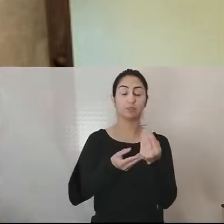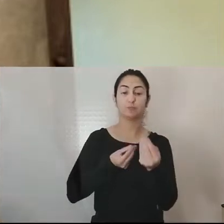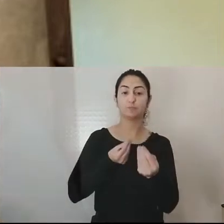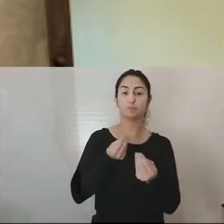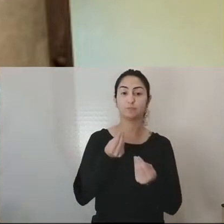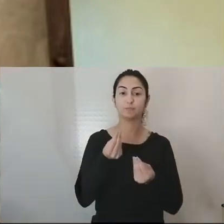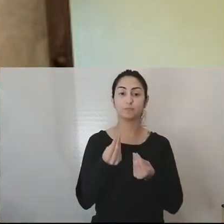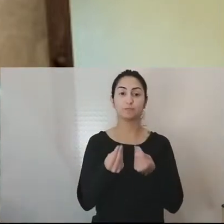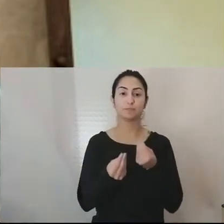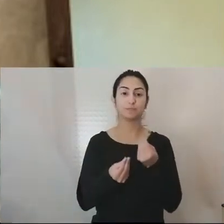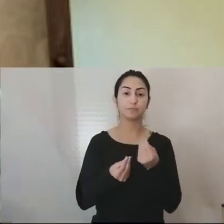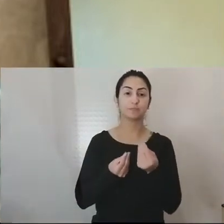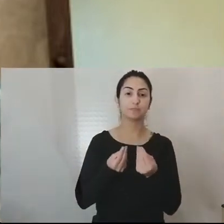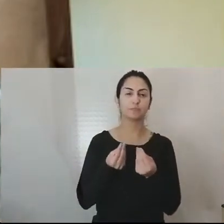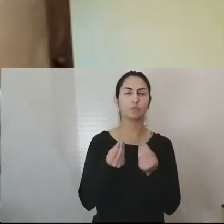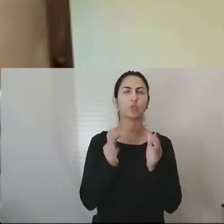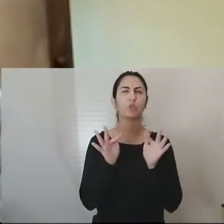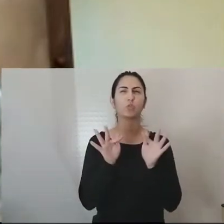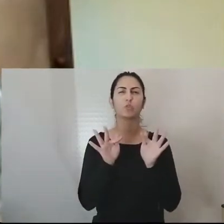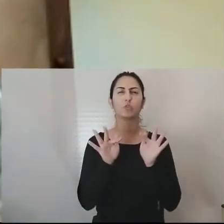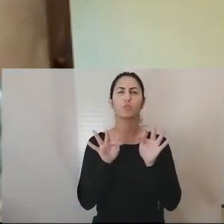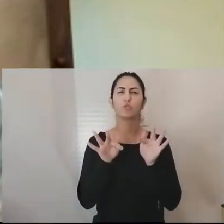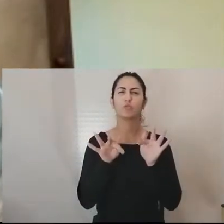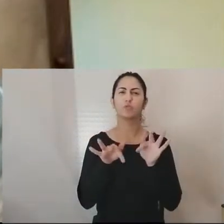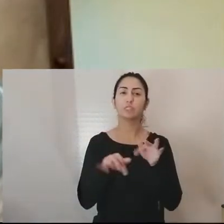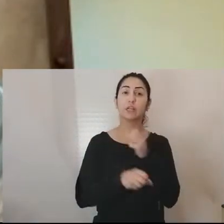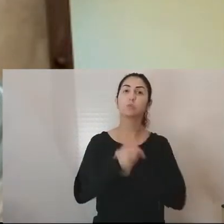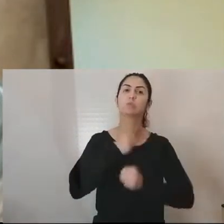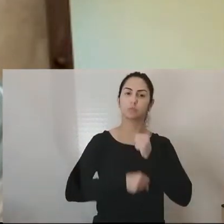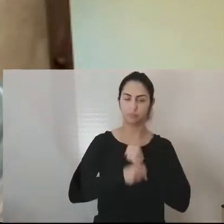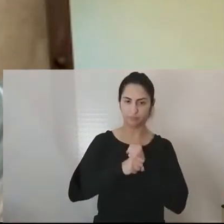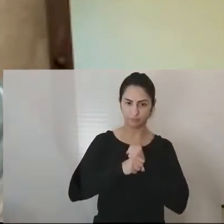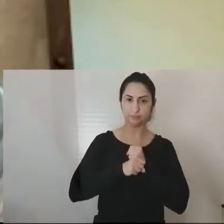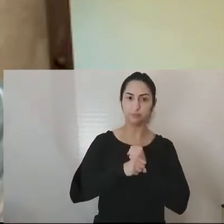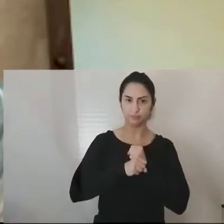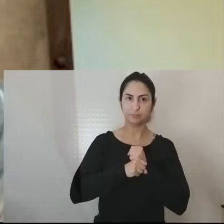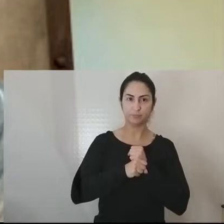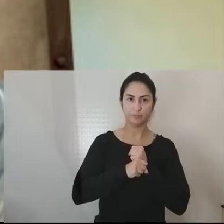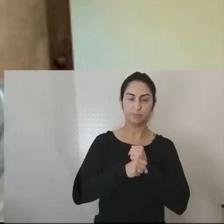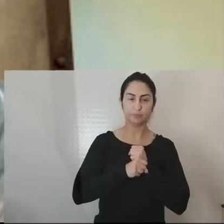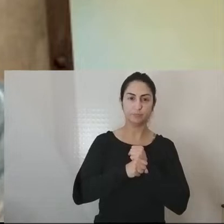em finais do ano passado, quando